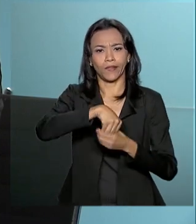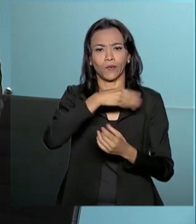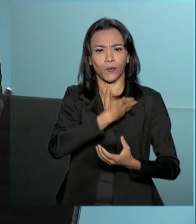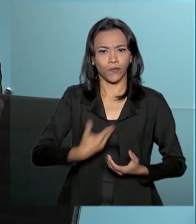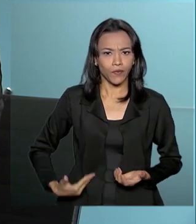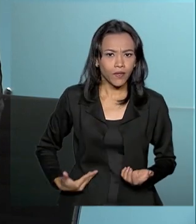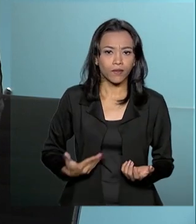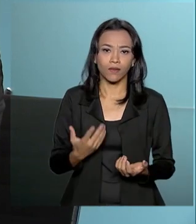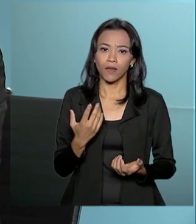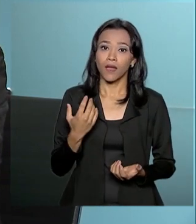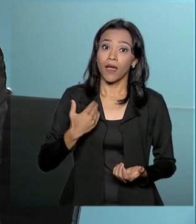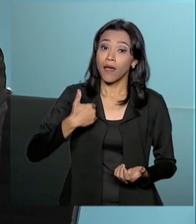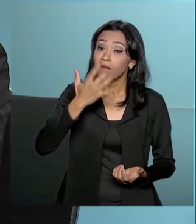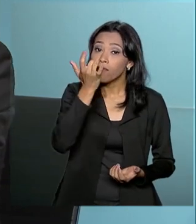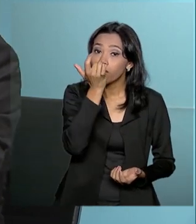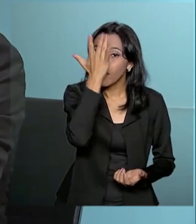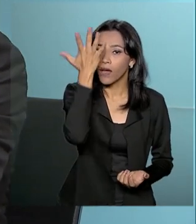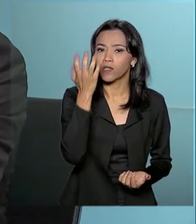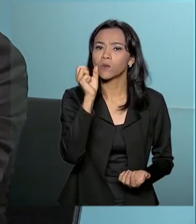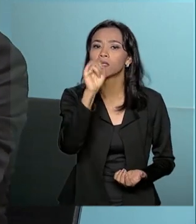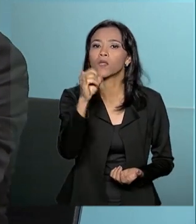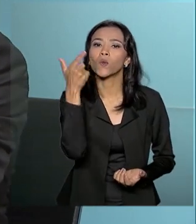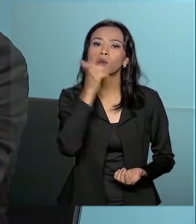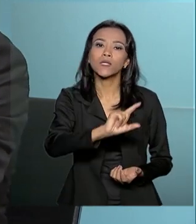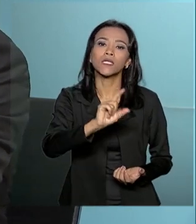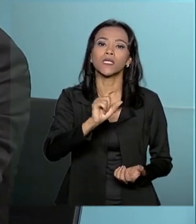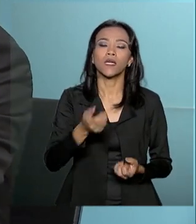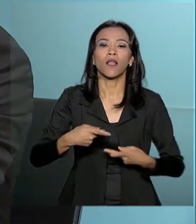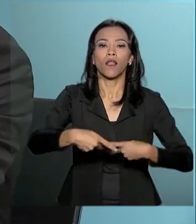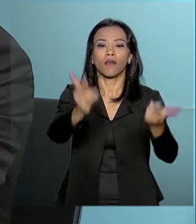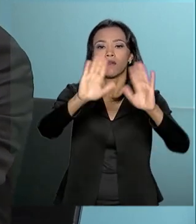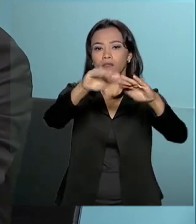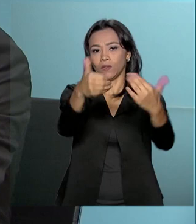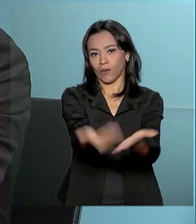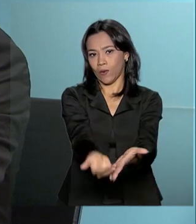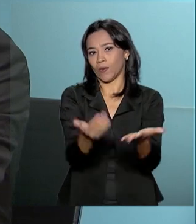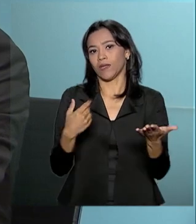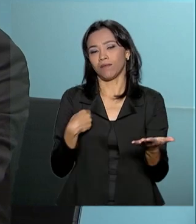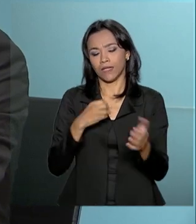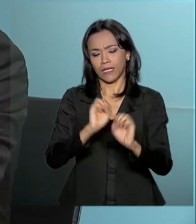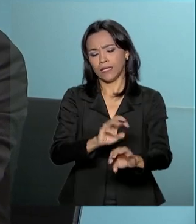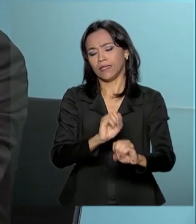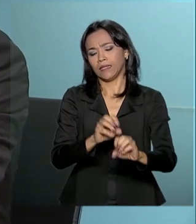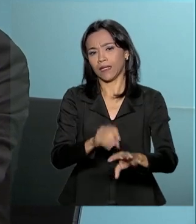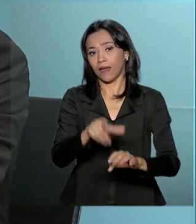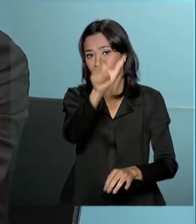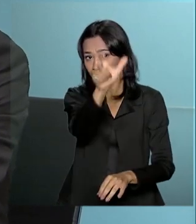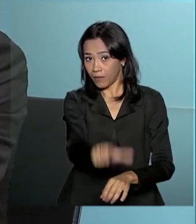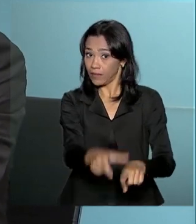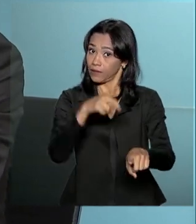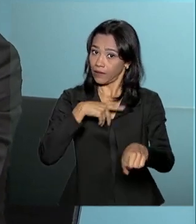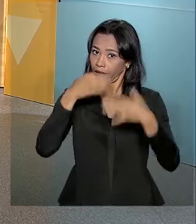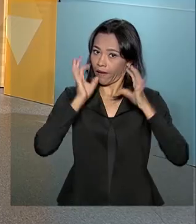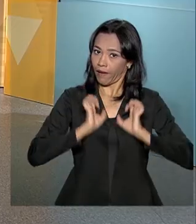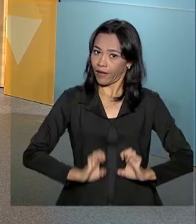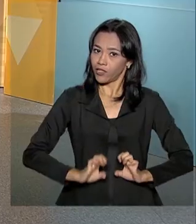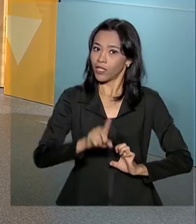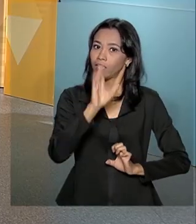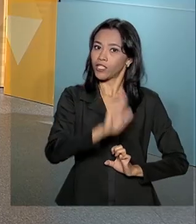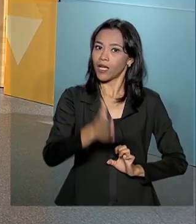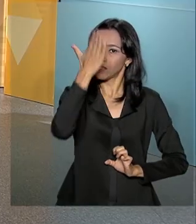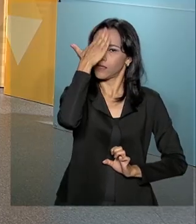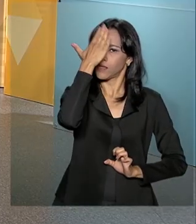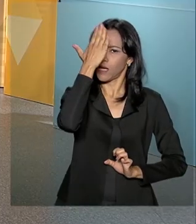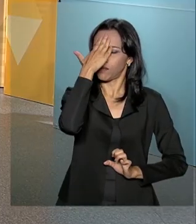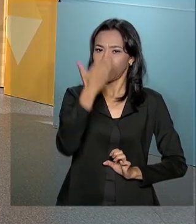é muito mais fácil se eu conseguir ir para a escola, tornar cidadãos mais éticos e eles já entrarem com isso, e aqueles